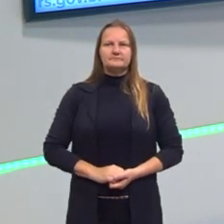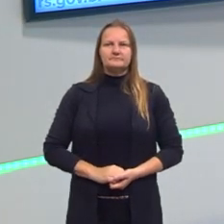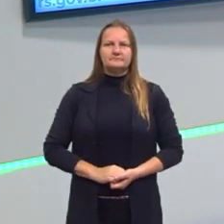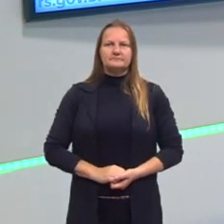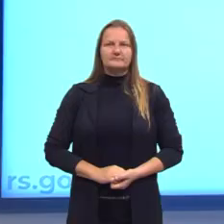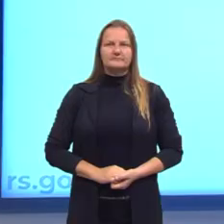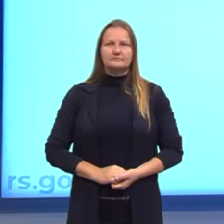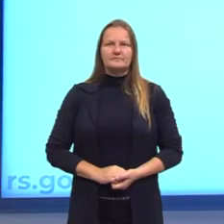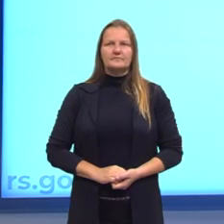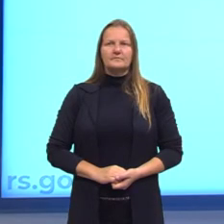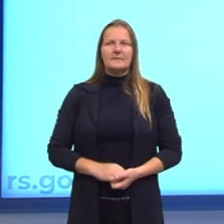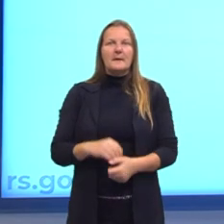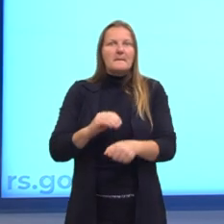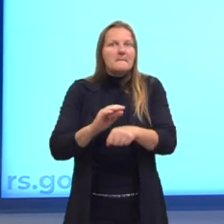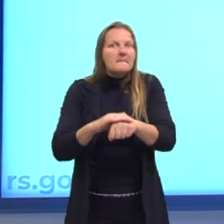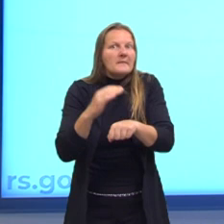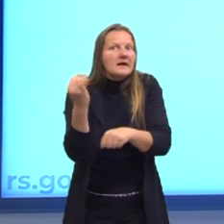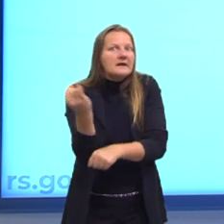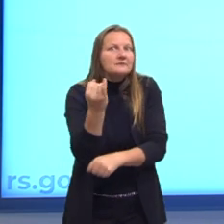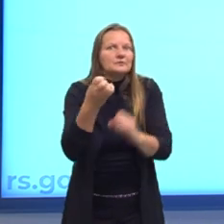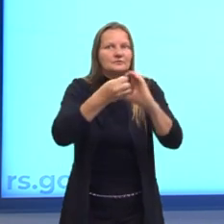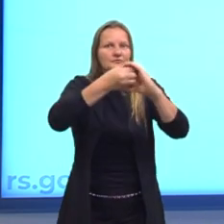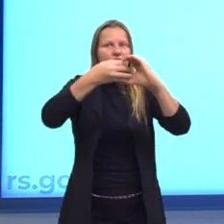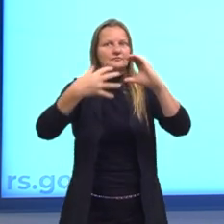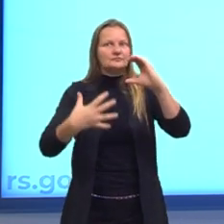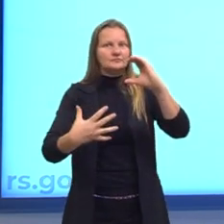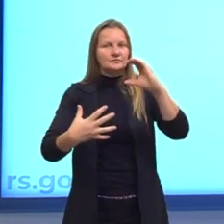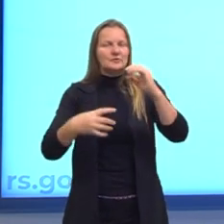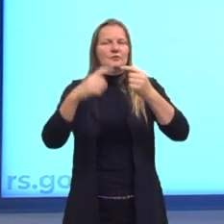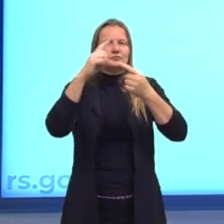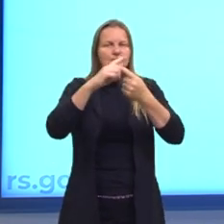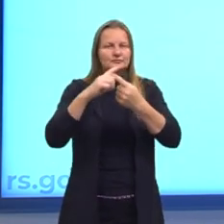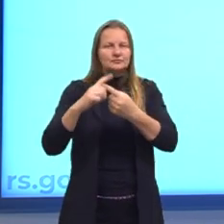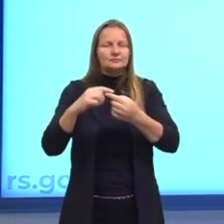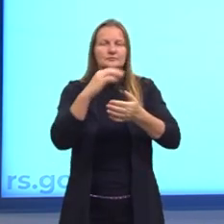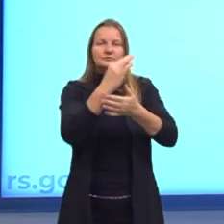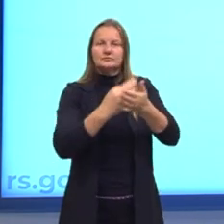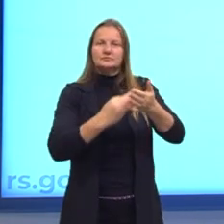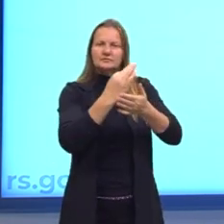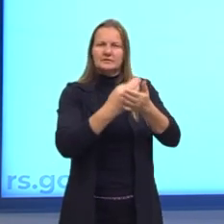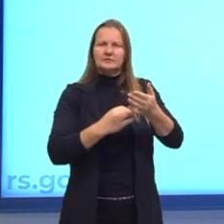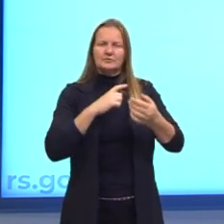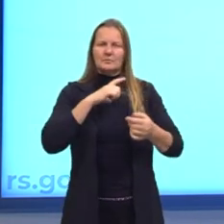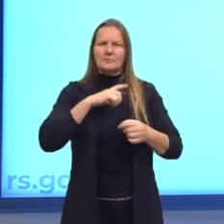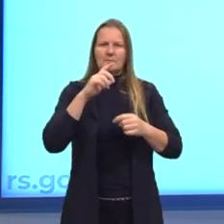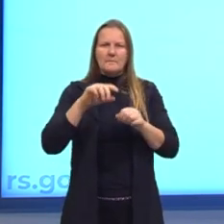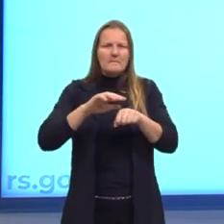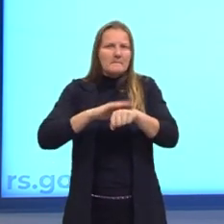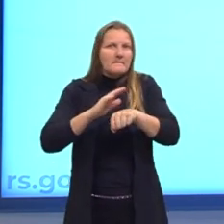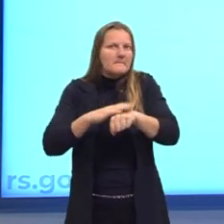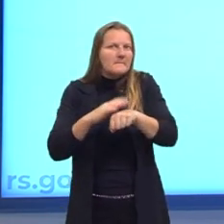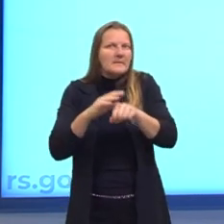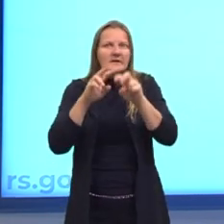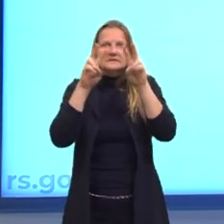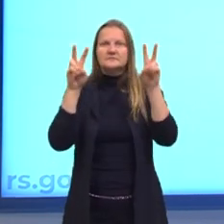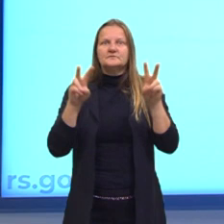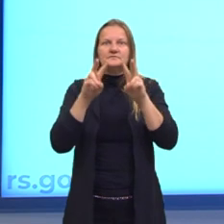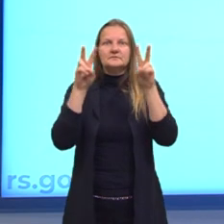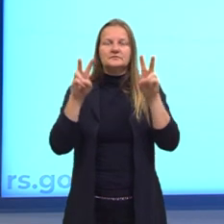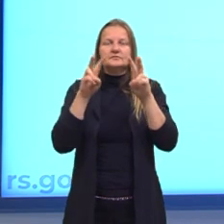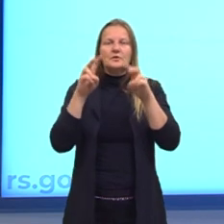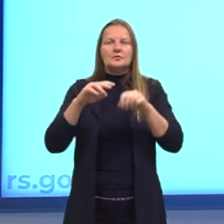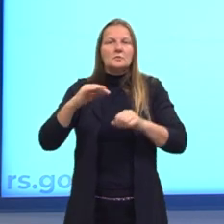A principal característica aí desses tipos de texto é mais precisamente, o